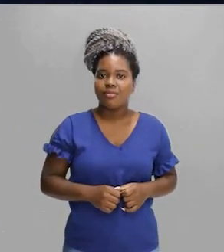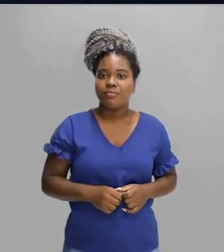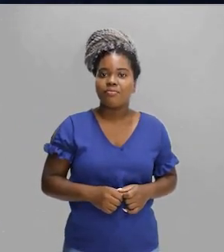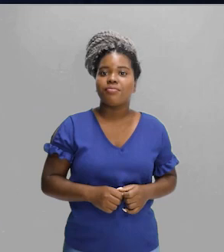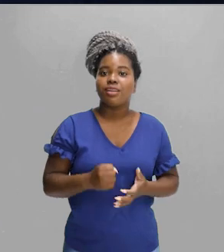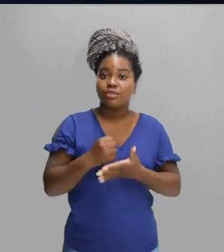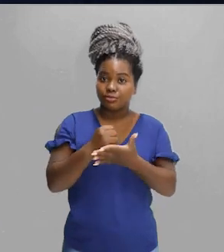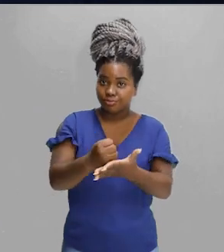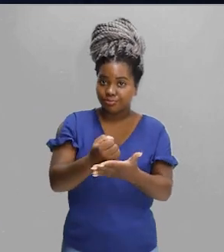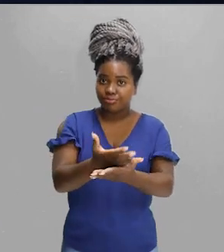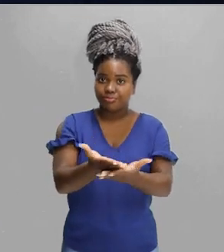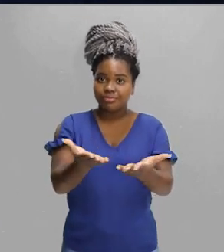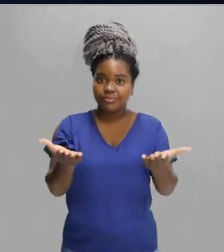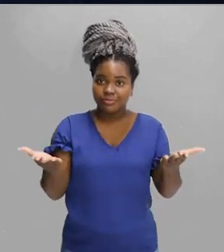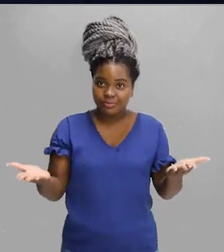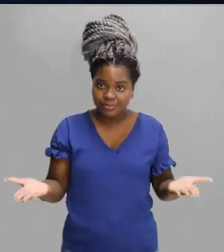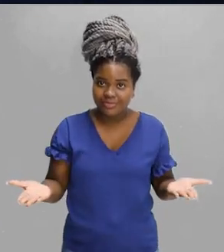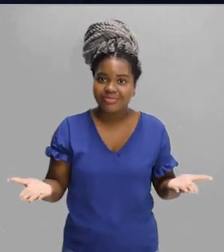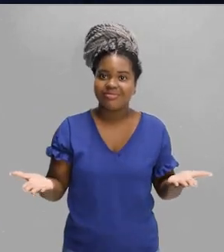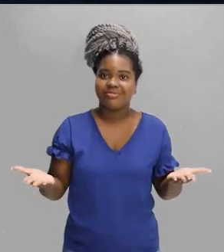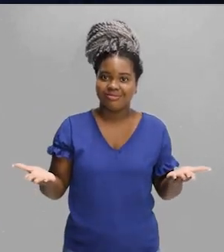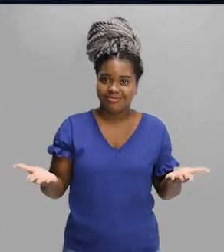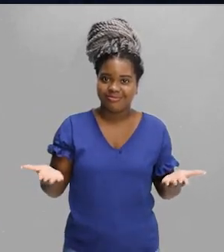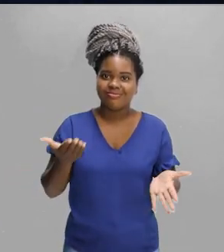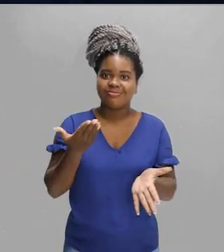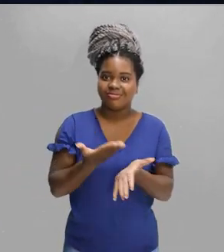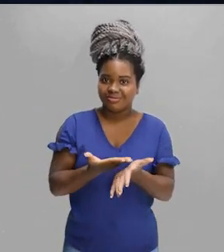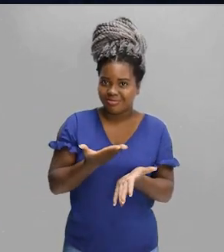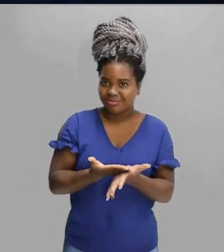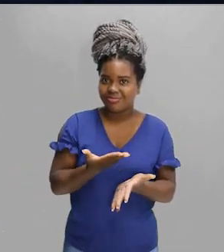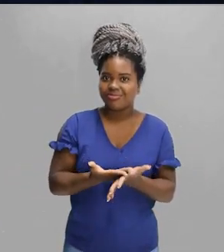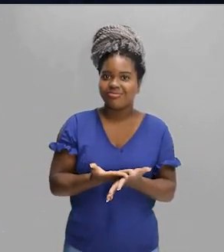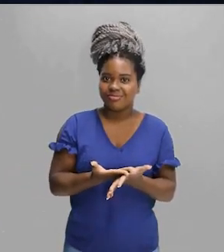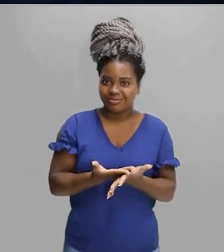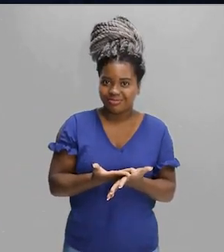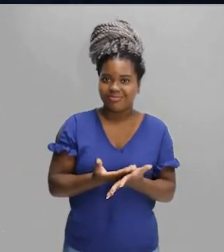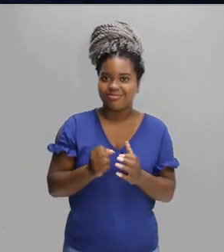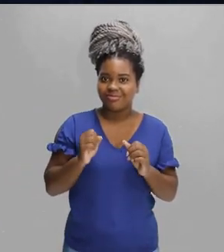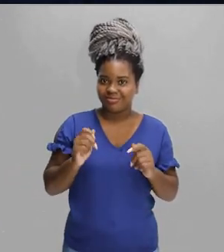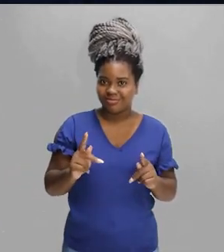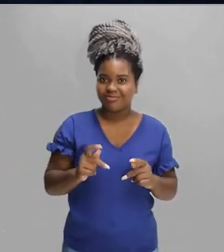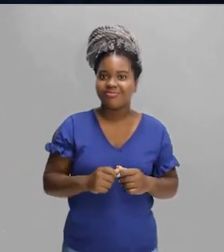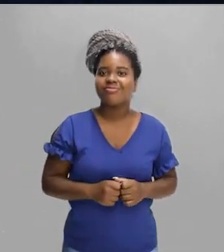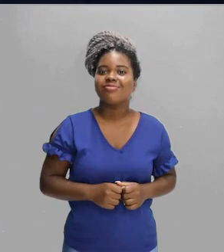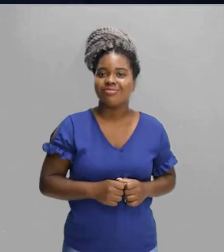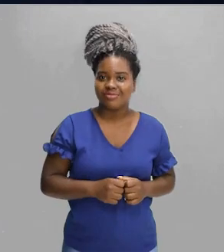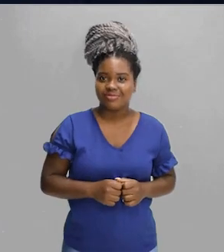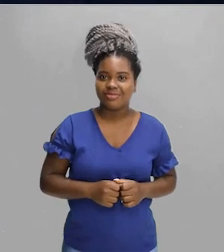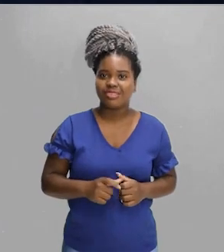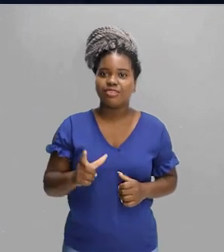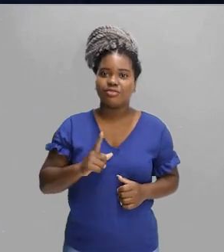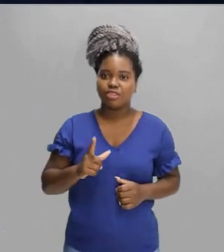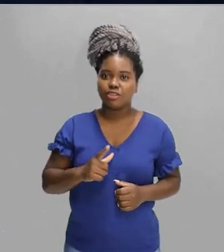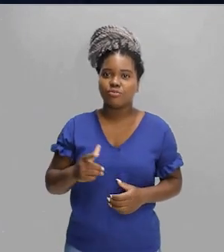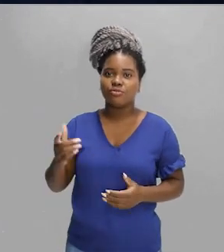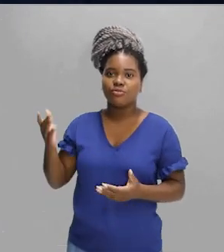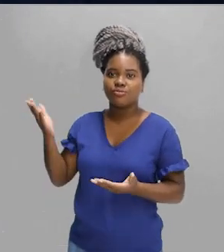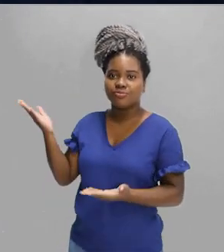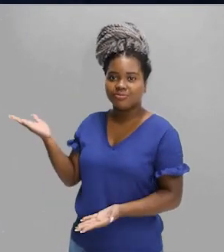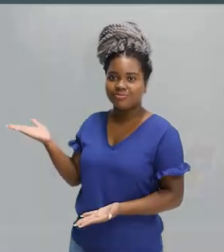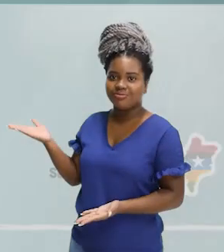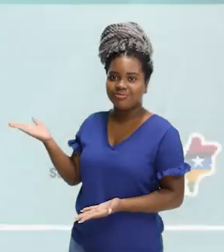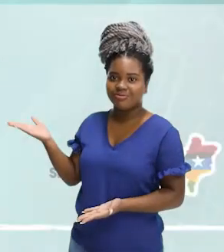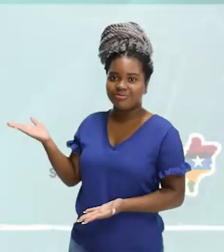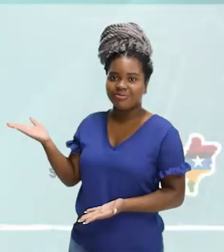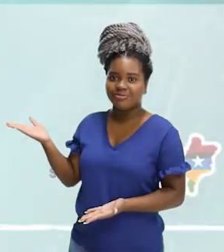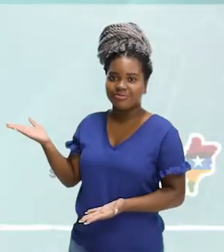reforçada no estudo de vocês, tá bom? Vamos junto comigo? Amigo, o assunto de